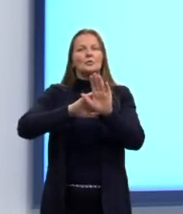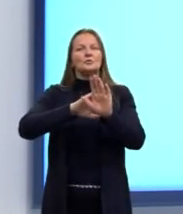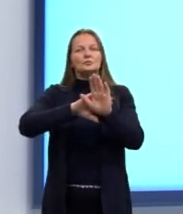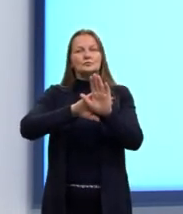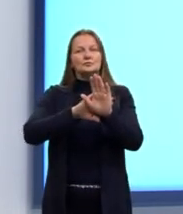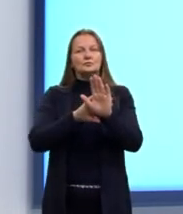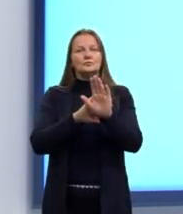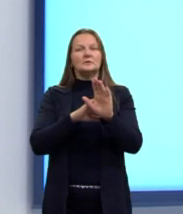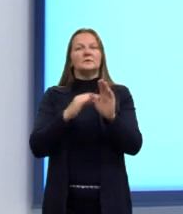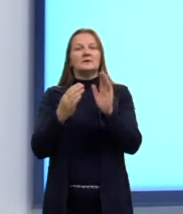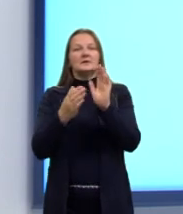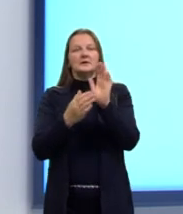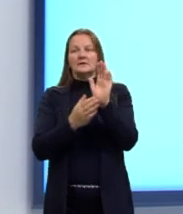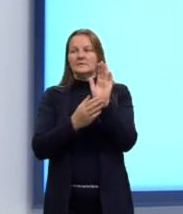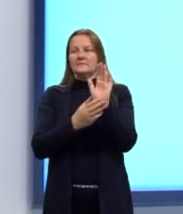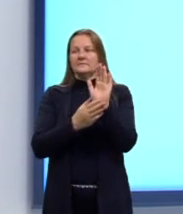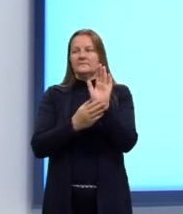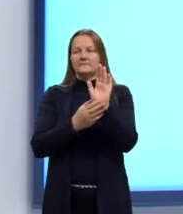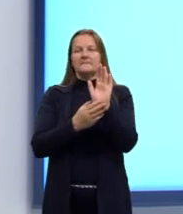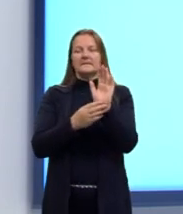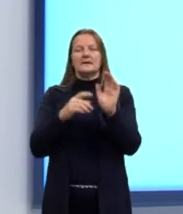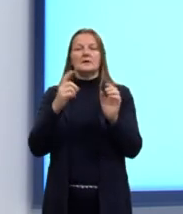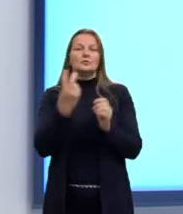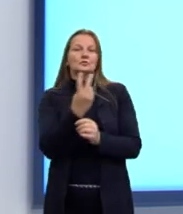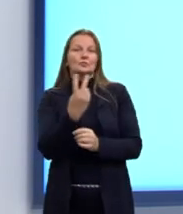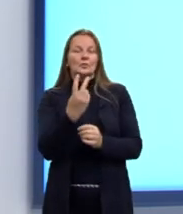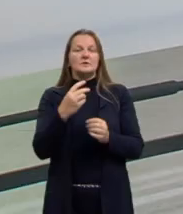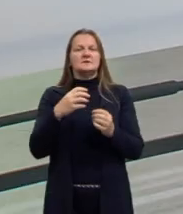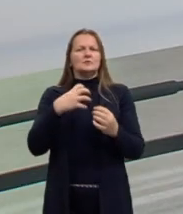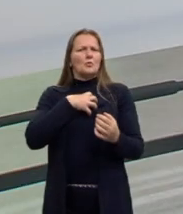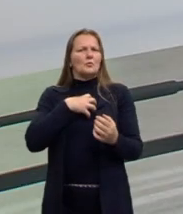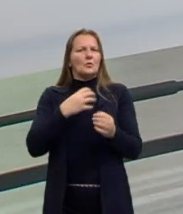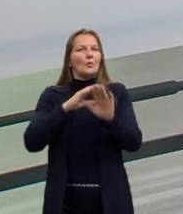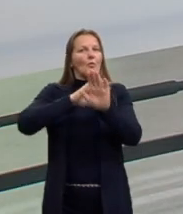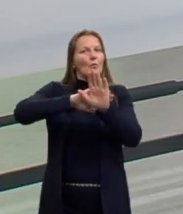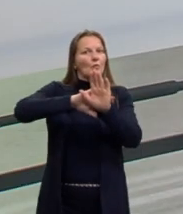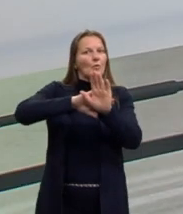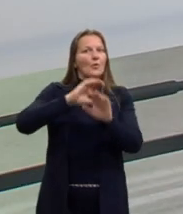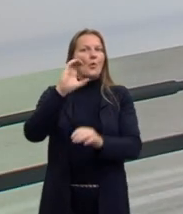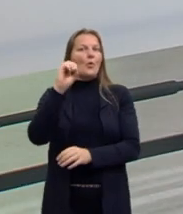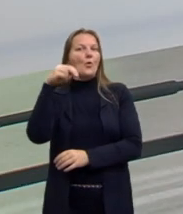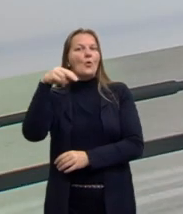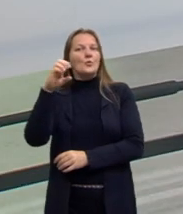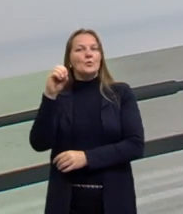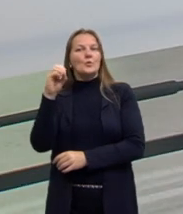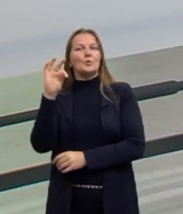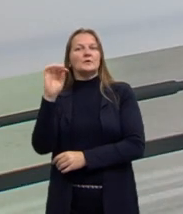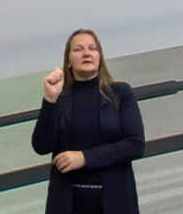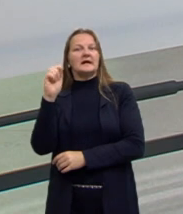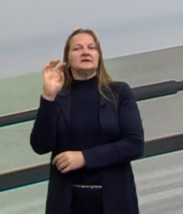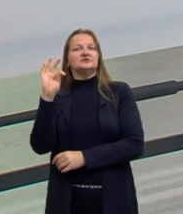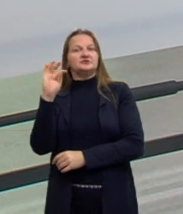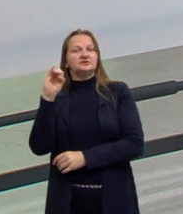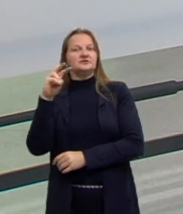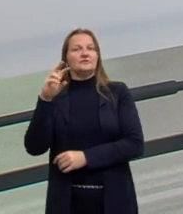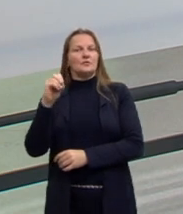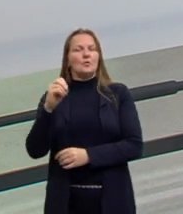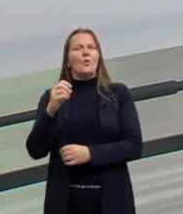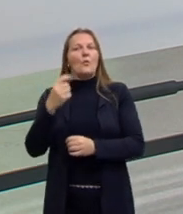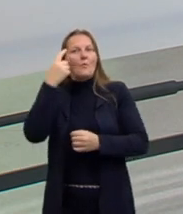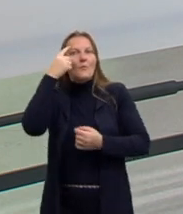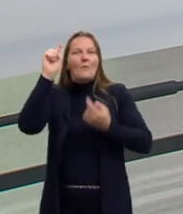sentido denotativo. E quando a gente está falando em sentido conotativo, a gente está falando daqueles usos